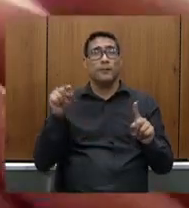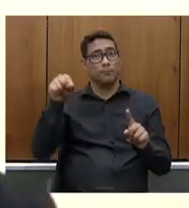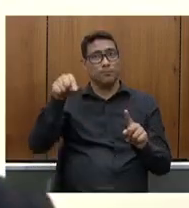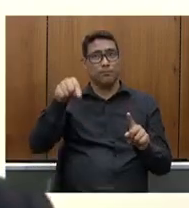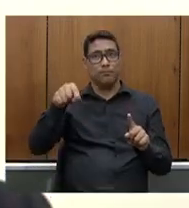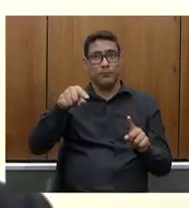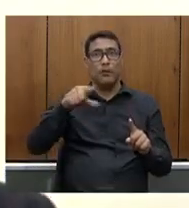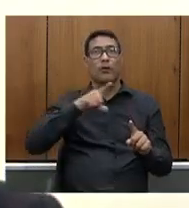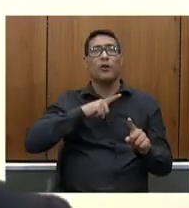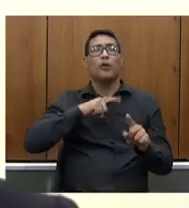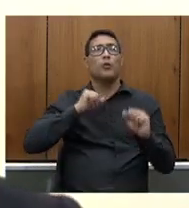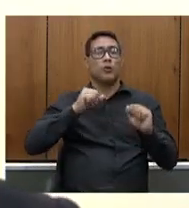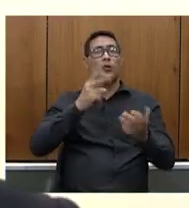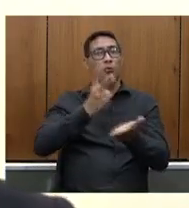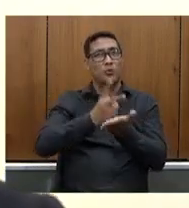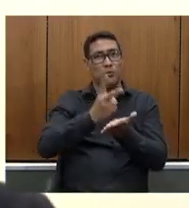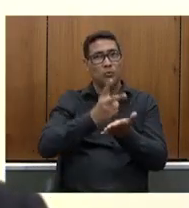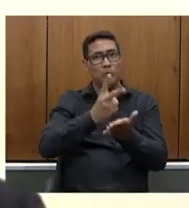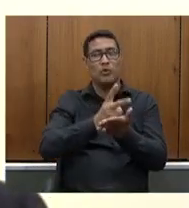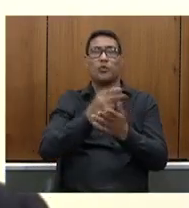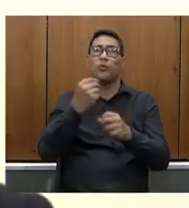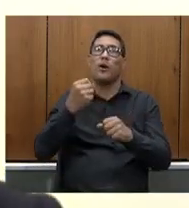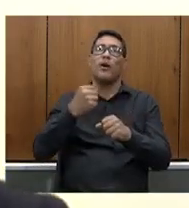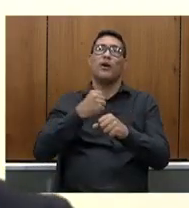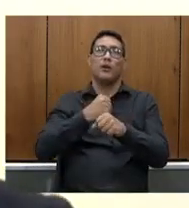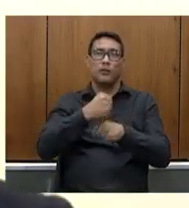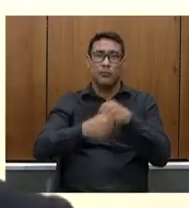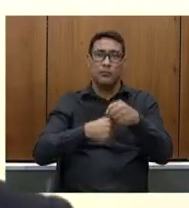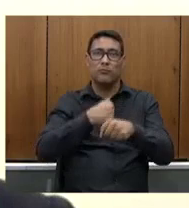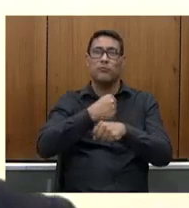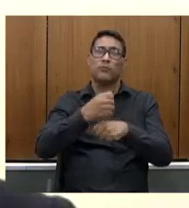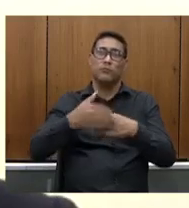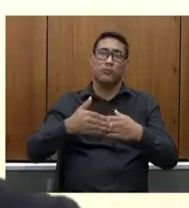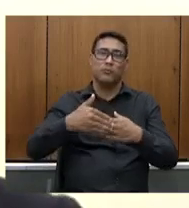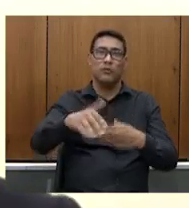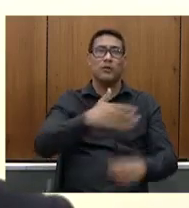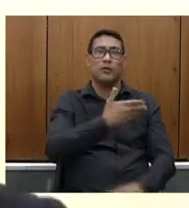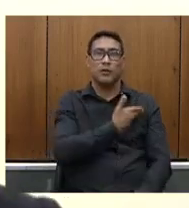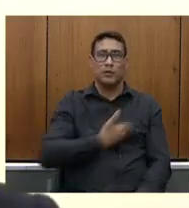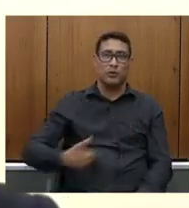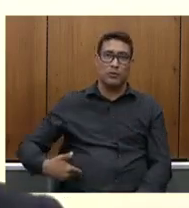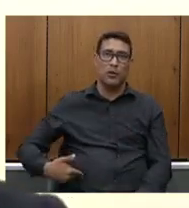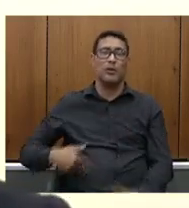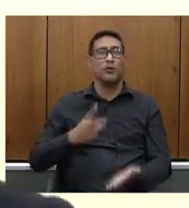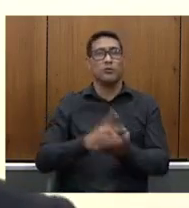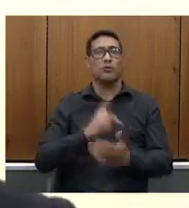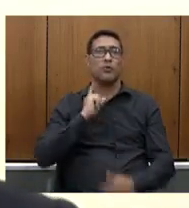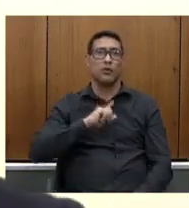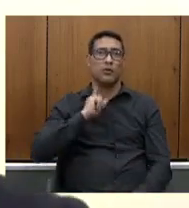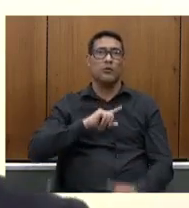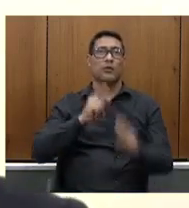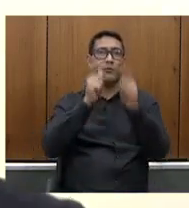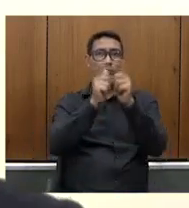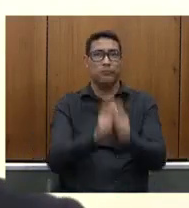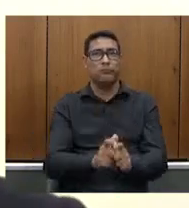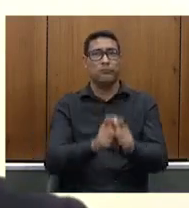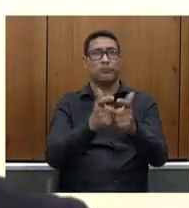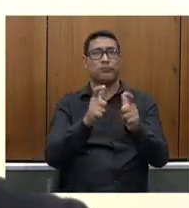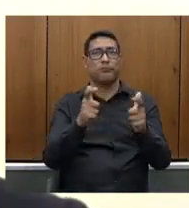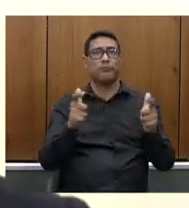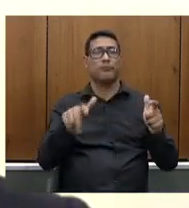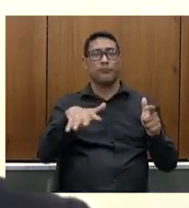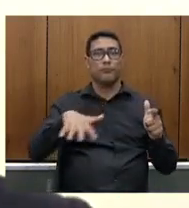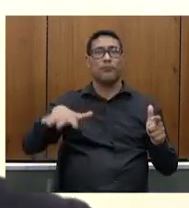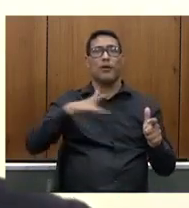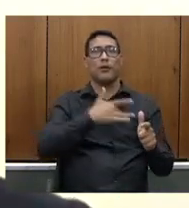também deseje continuar na próxima gestão e que assim o governador continue para que Minas Gerais continue crescendo na área da saúde